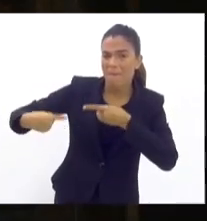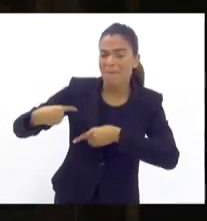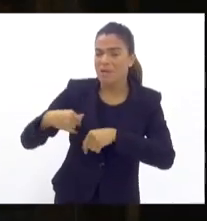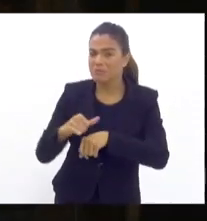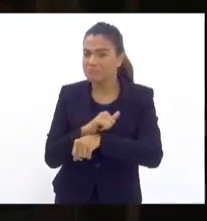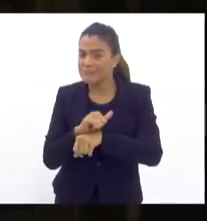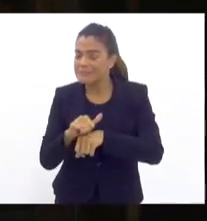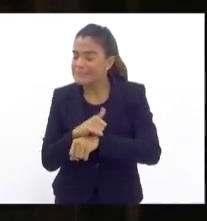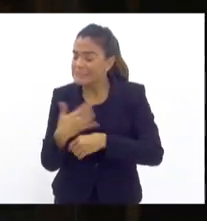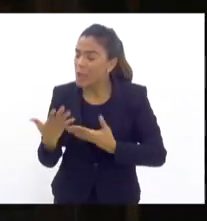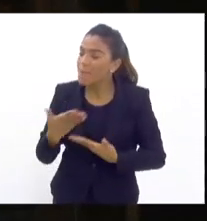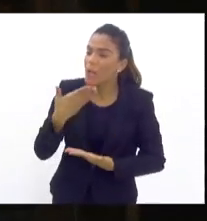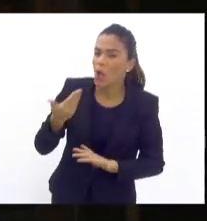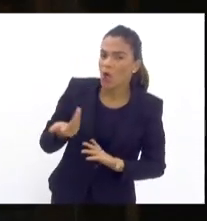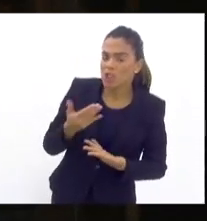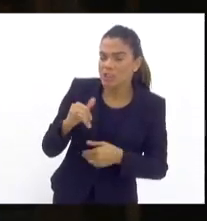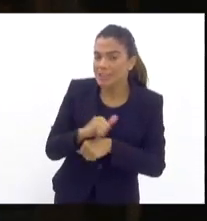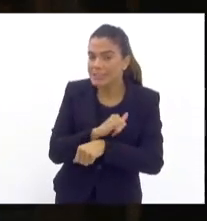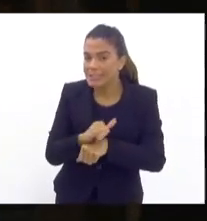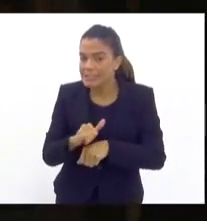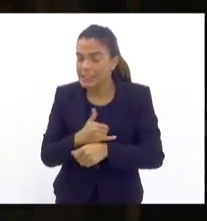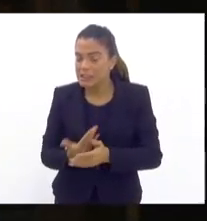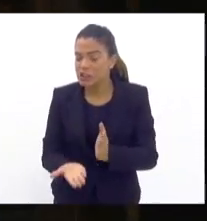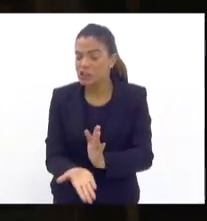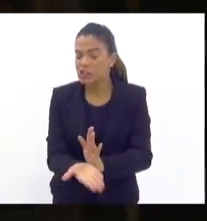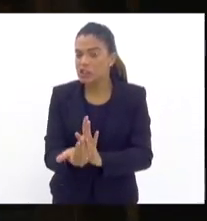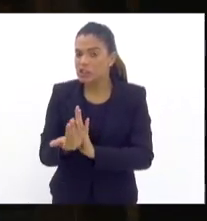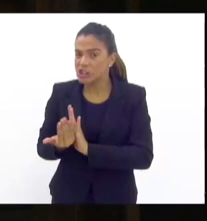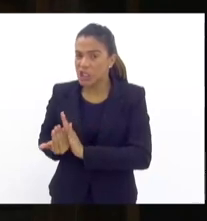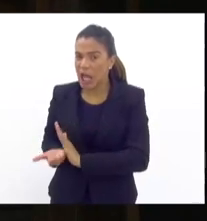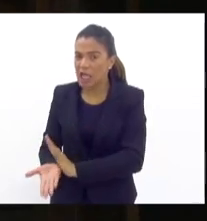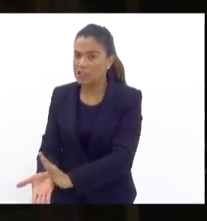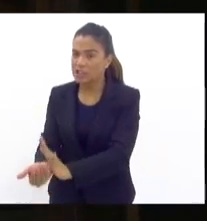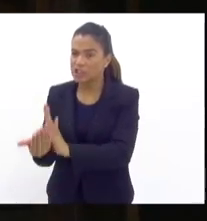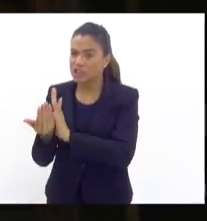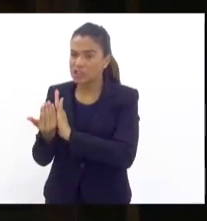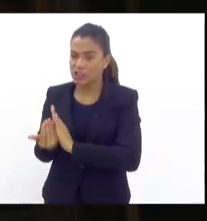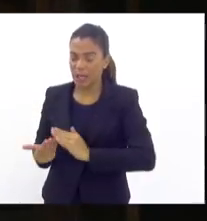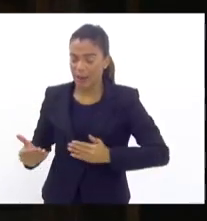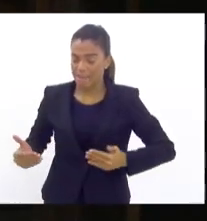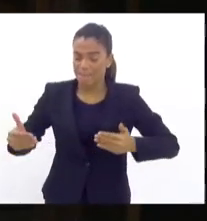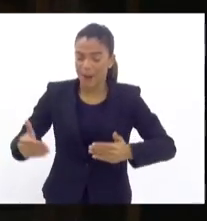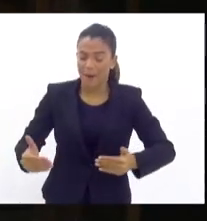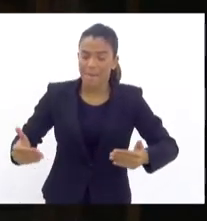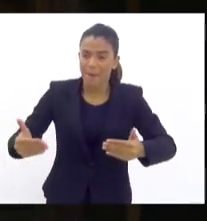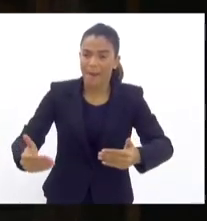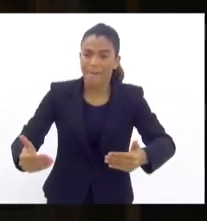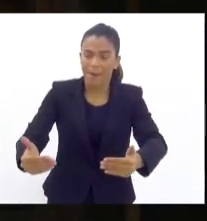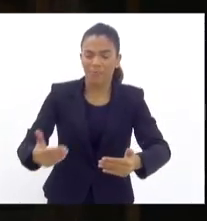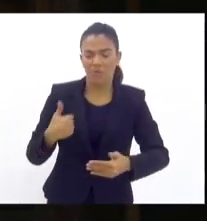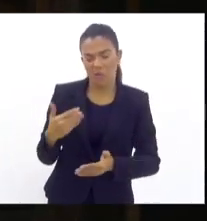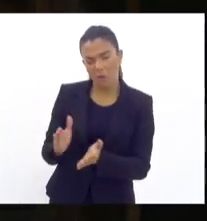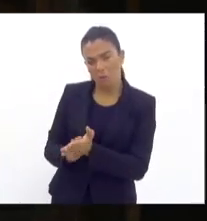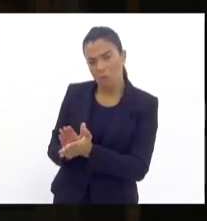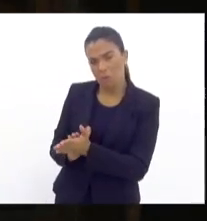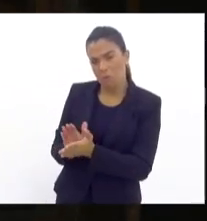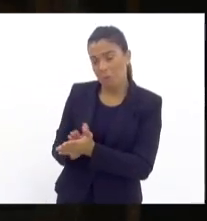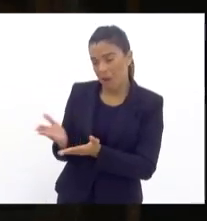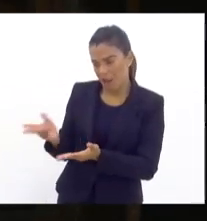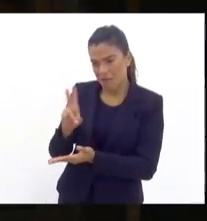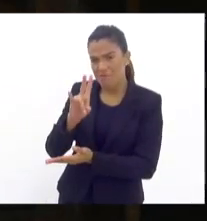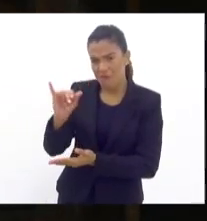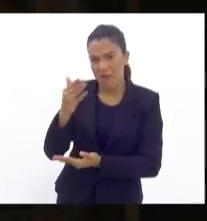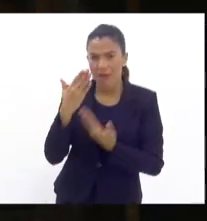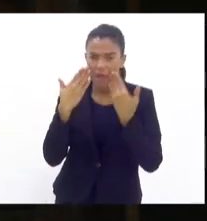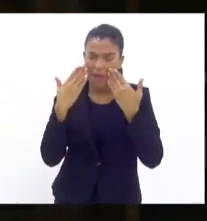estratégias de transformar essa retirada em uma diligência ordinária. E eu bato palma para isso. Ele vai apresentar